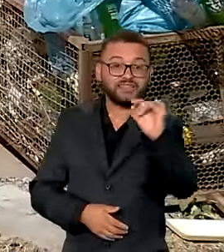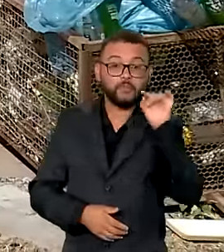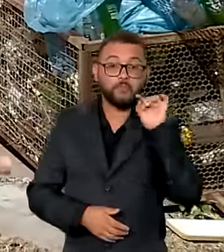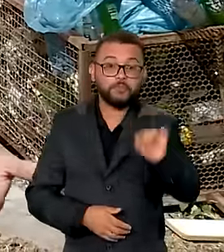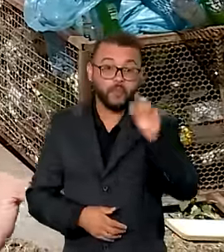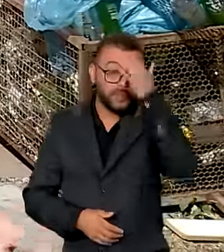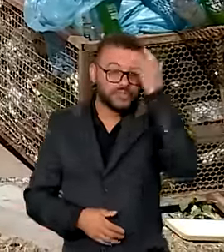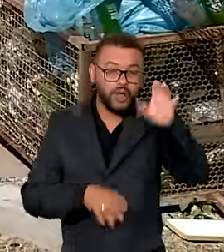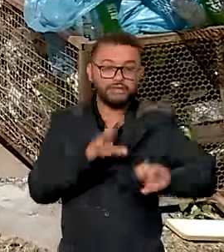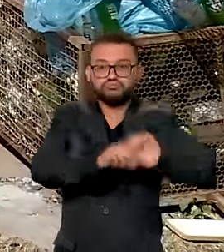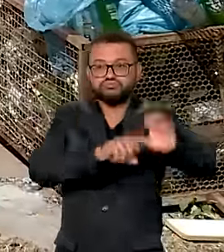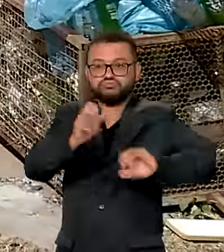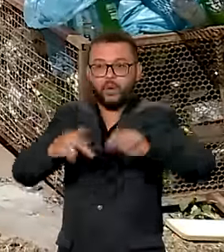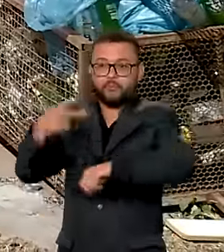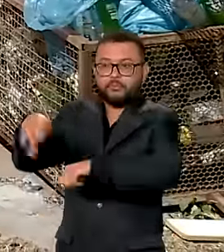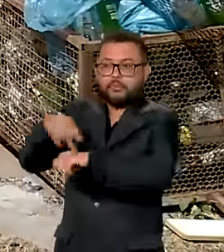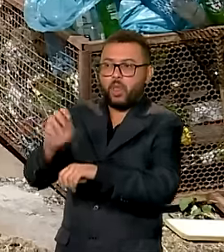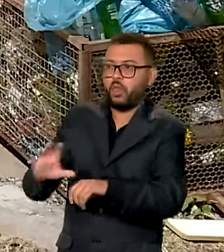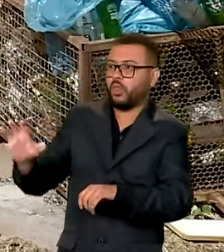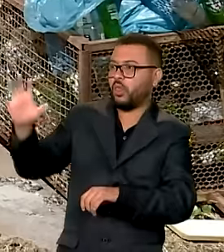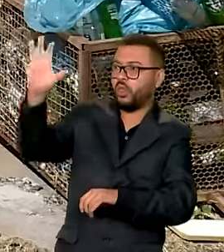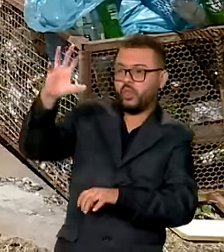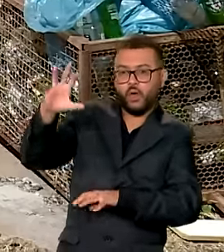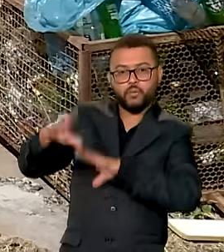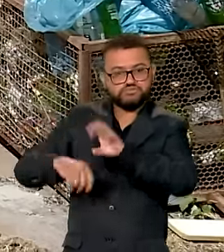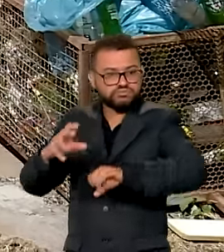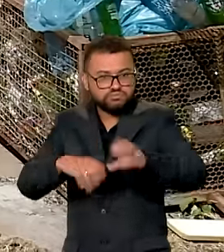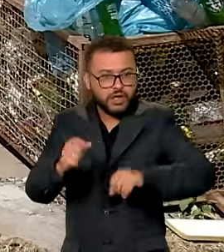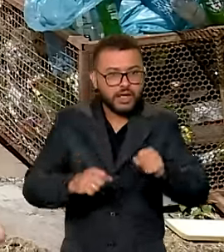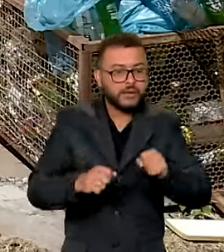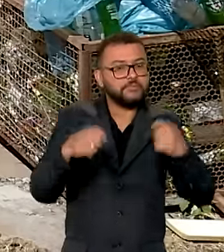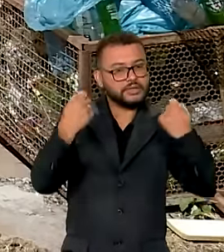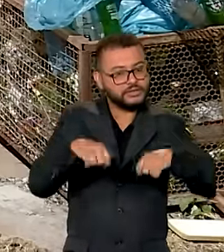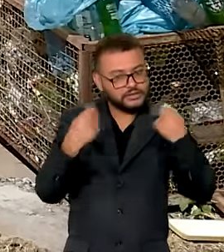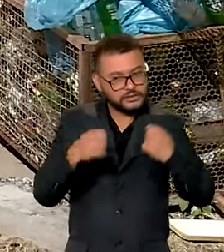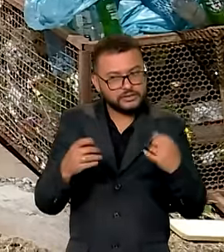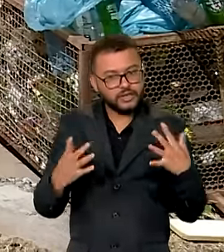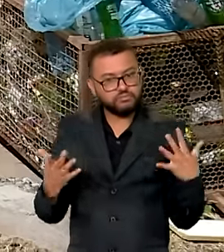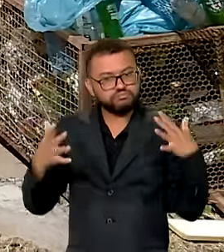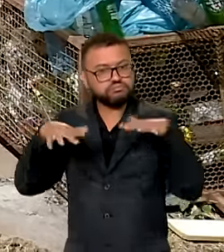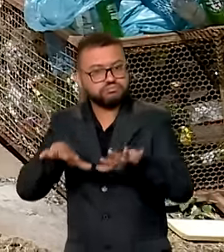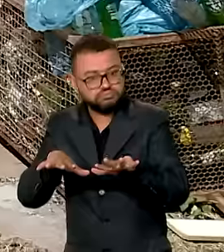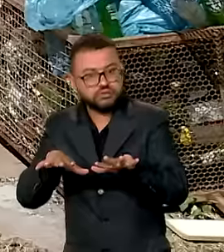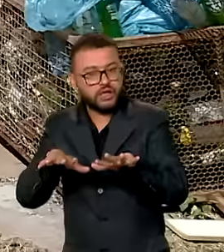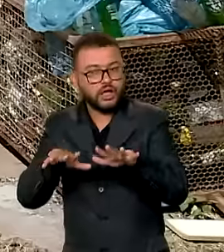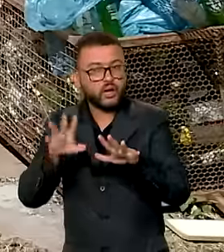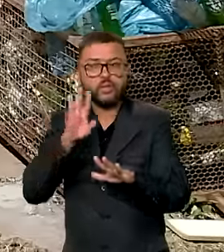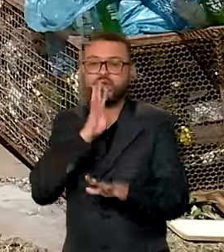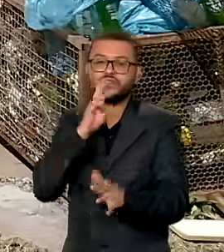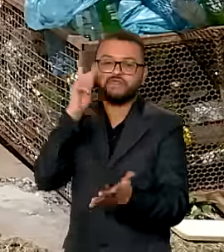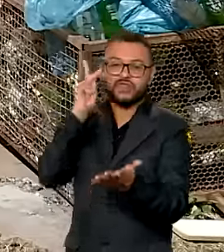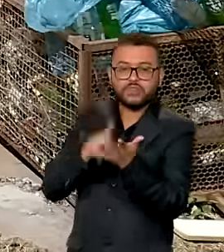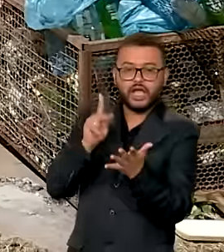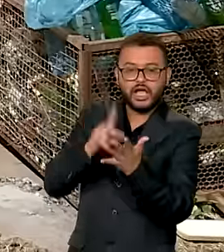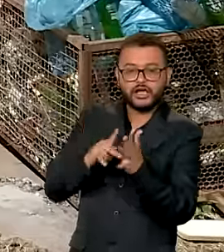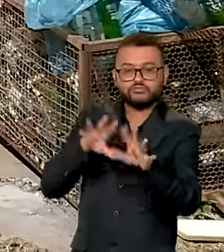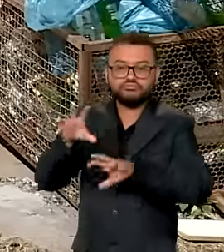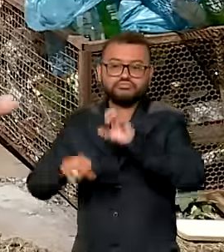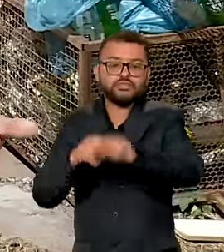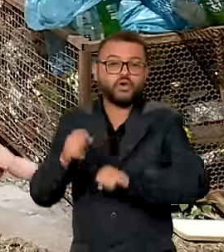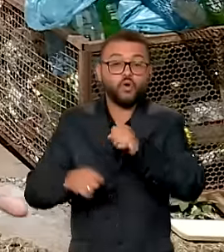em atividade em todo o país. E para aumentar a inclusão e o reconhecimento a esses trabalhadores, o governo federal